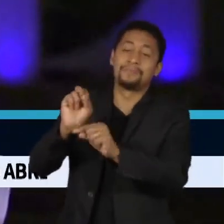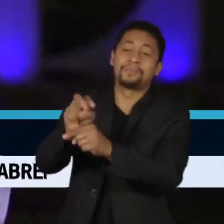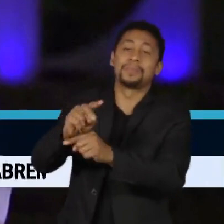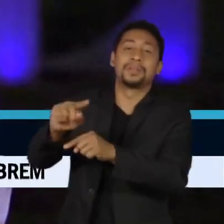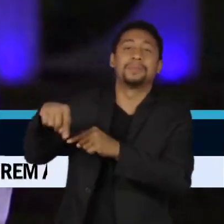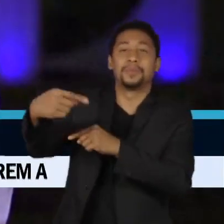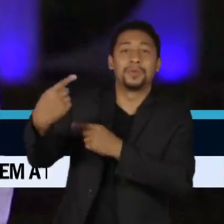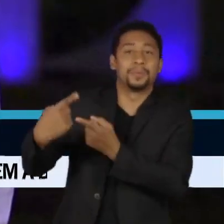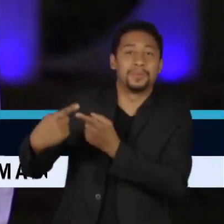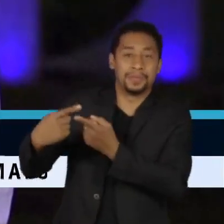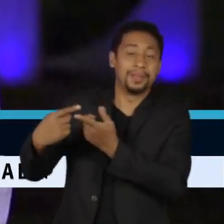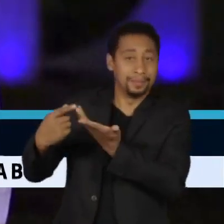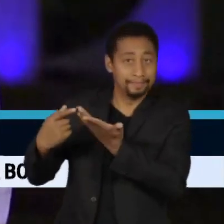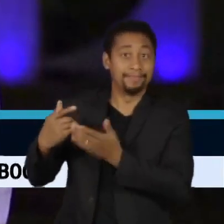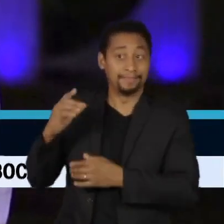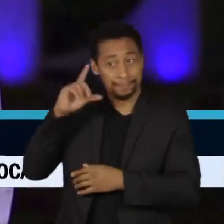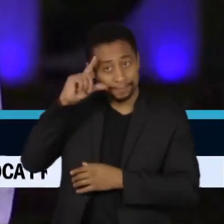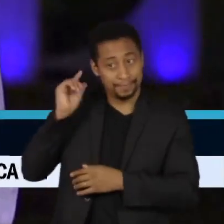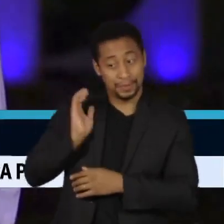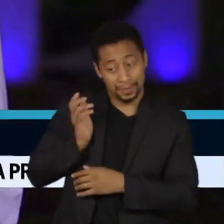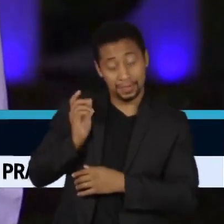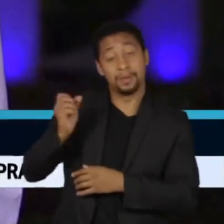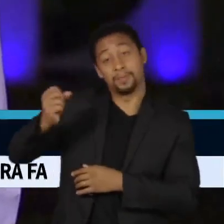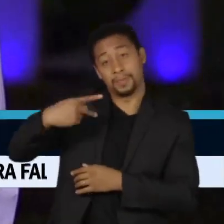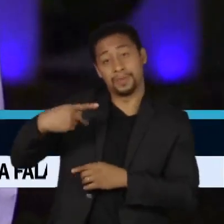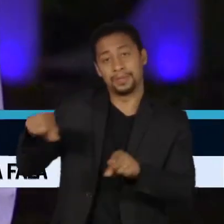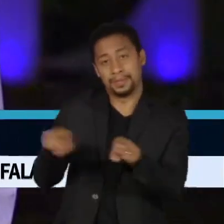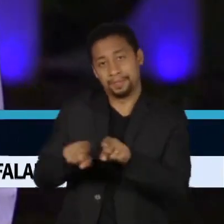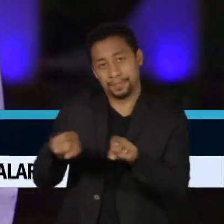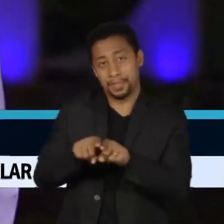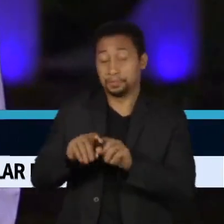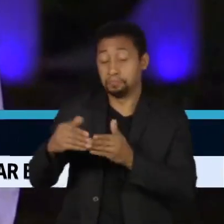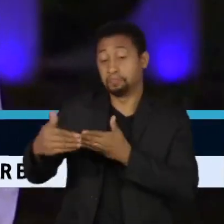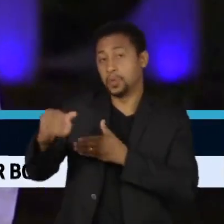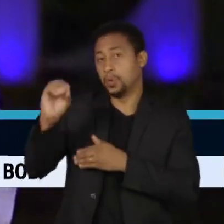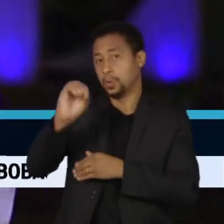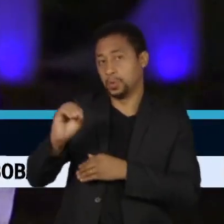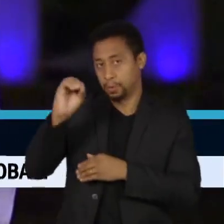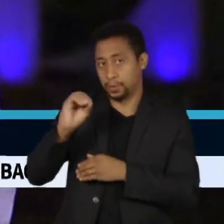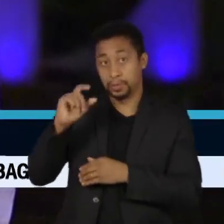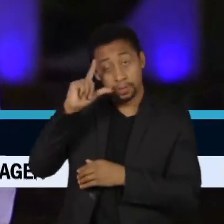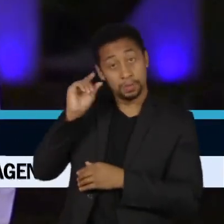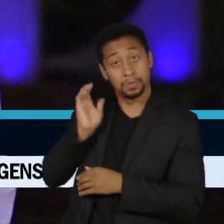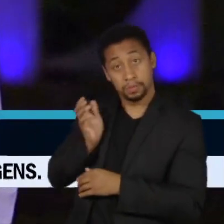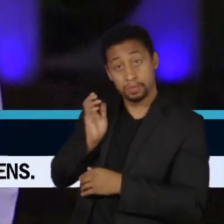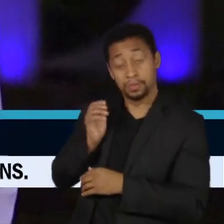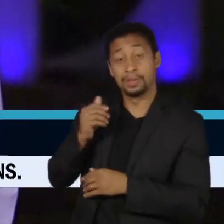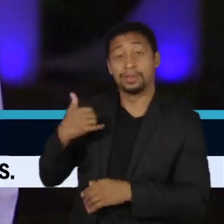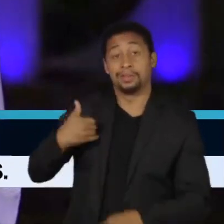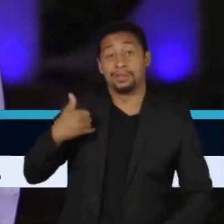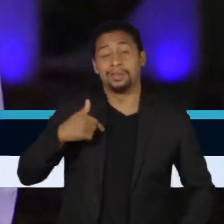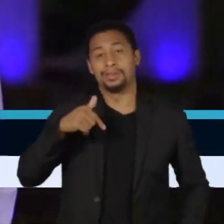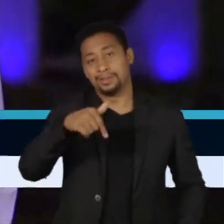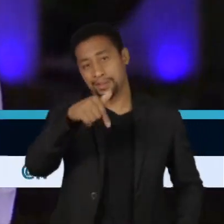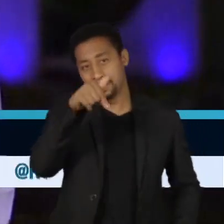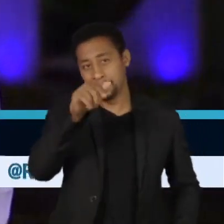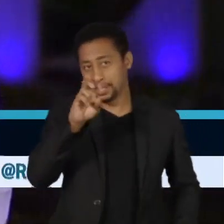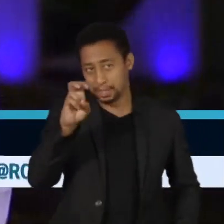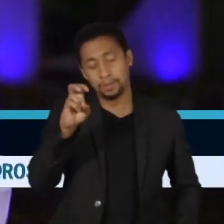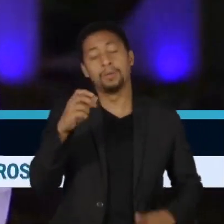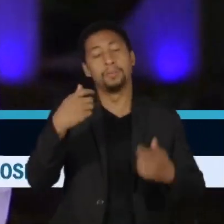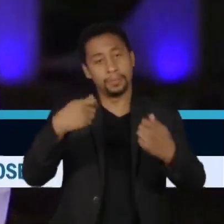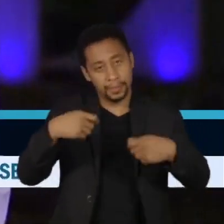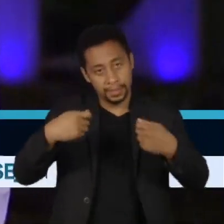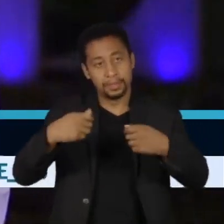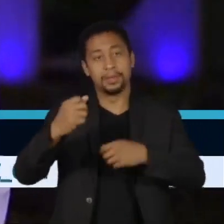ministra Rosa Weber, vai deixar a corte. Assim como Lewandowski, Rosa completará 75 anos e deve